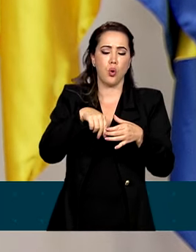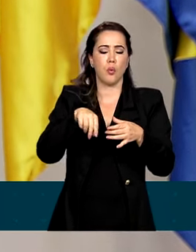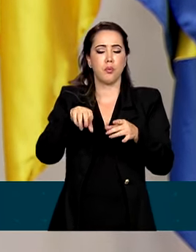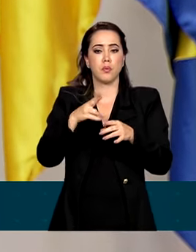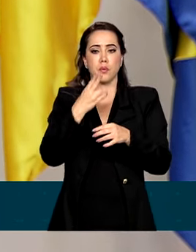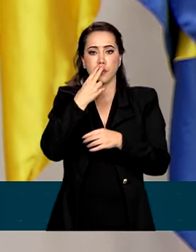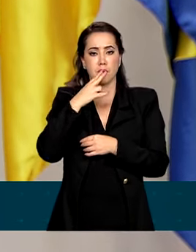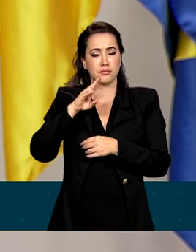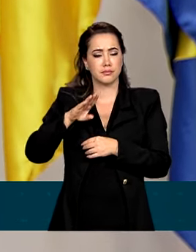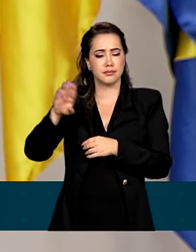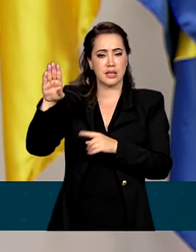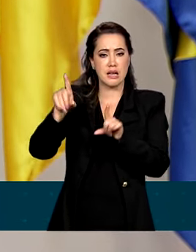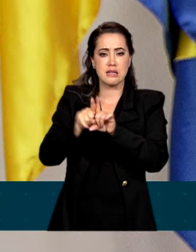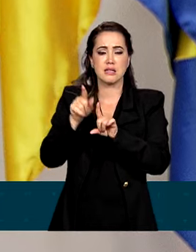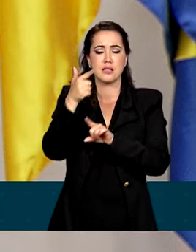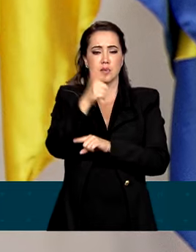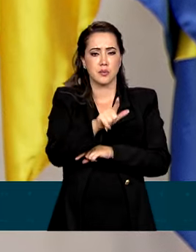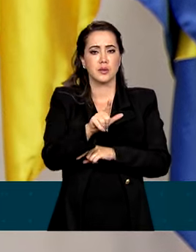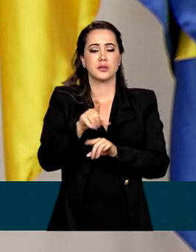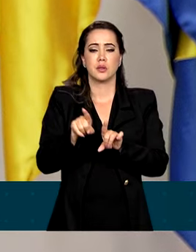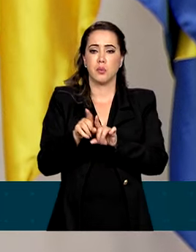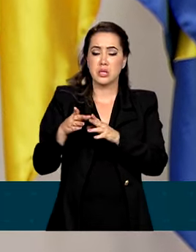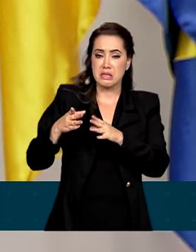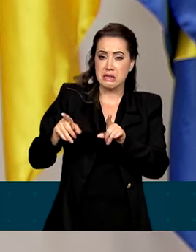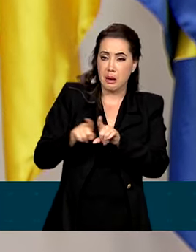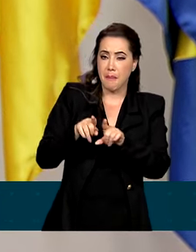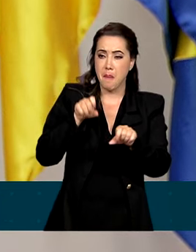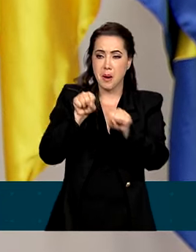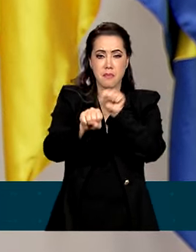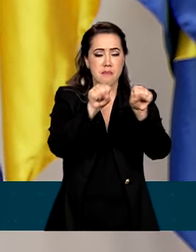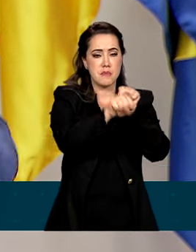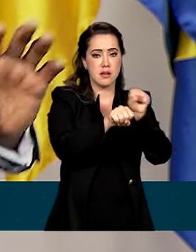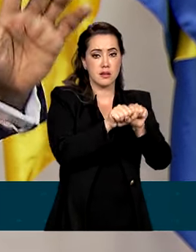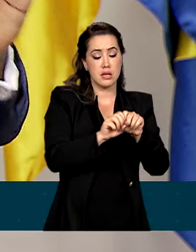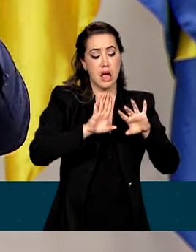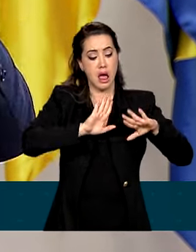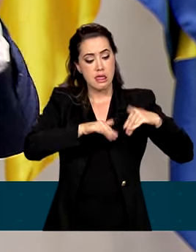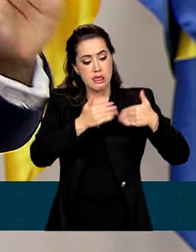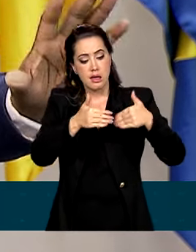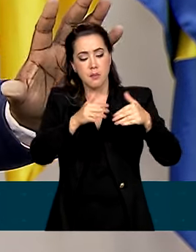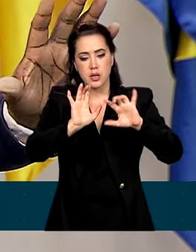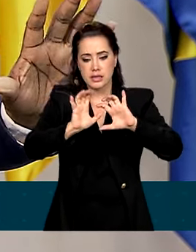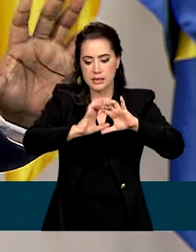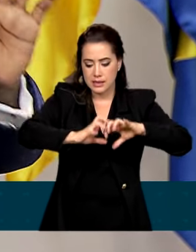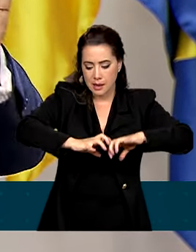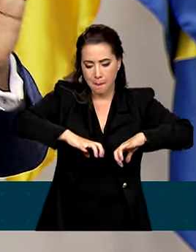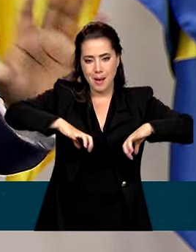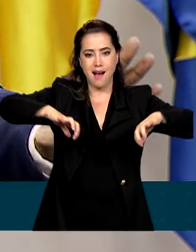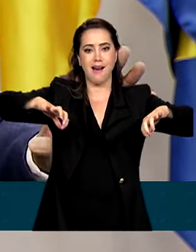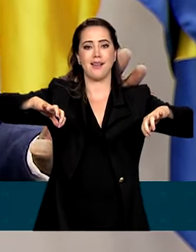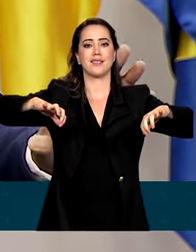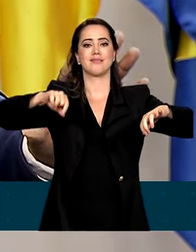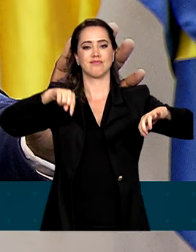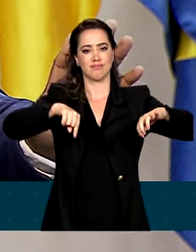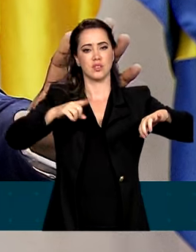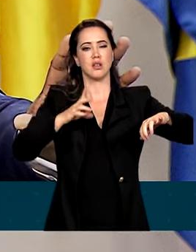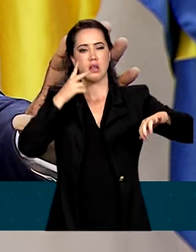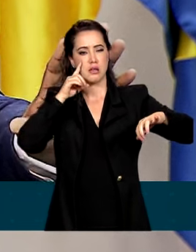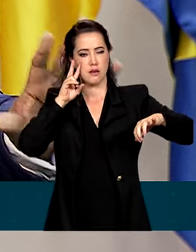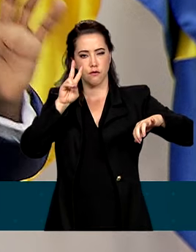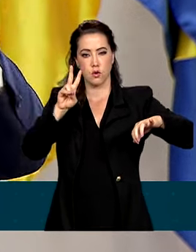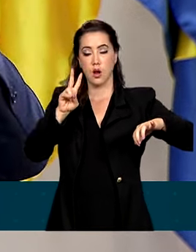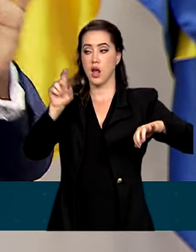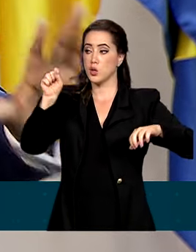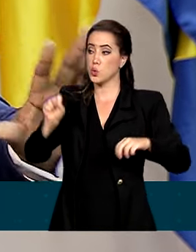depois, foram fundamentais também para que, a partir dos processos de segregação ocorridos no sul dos Estados Unidos,